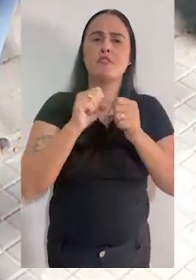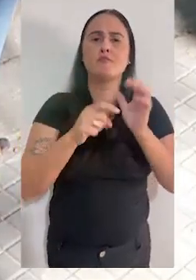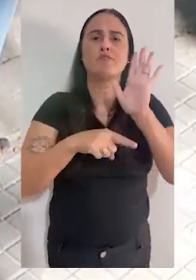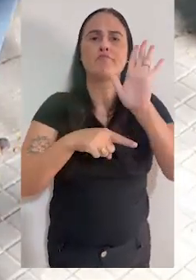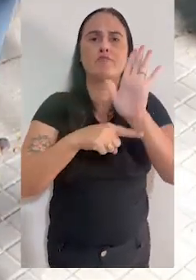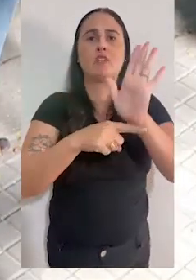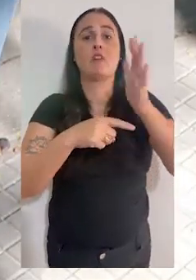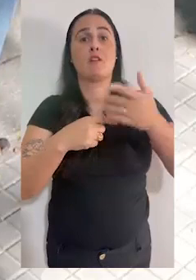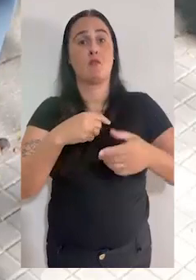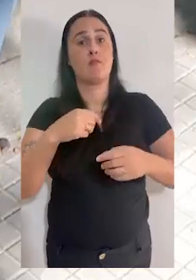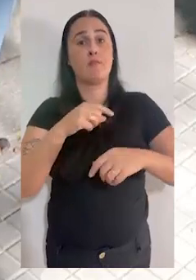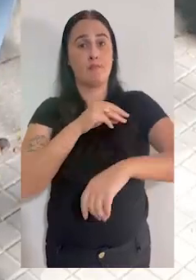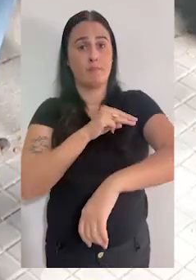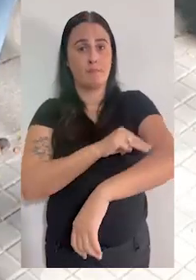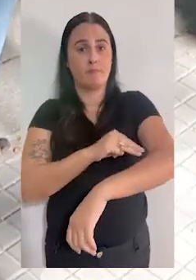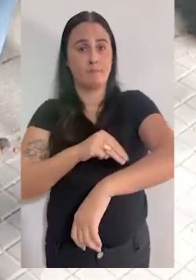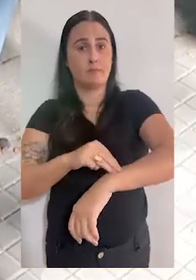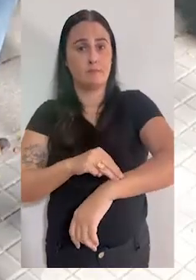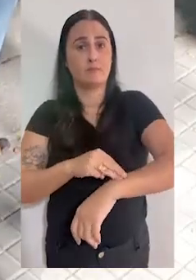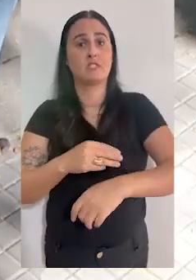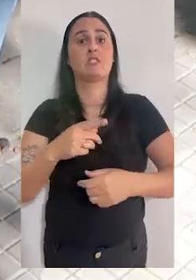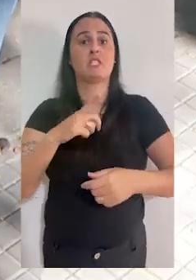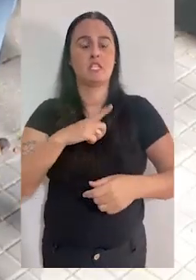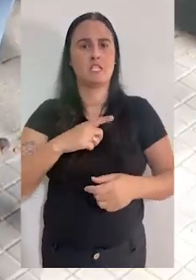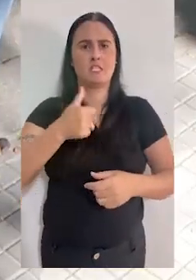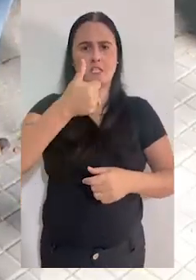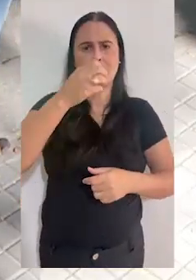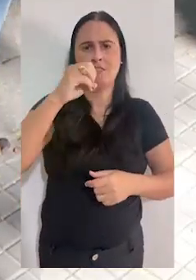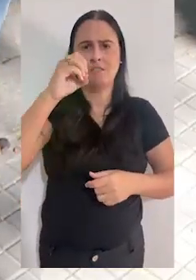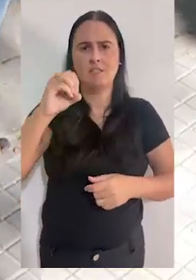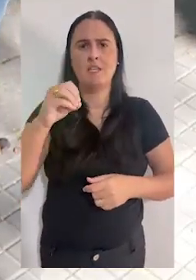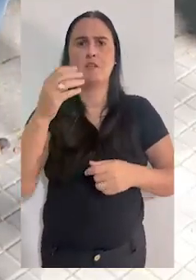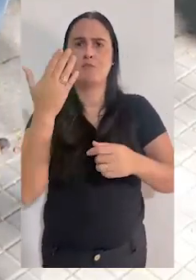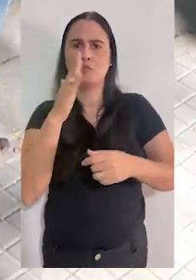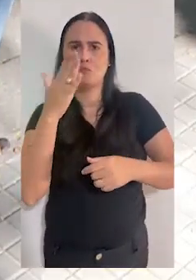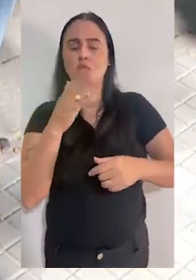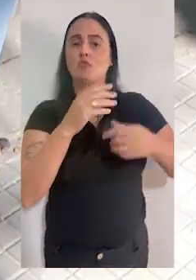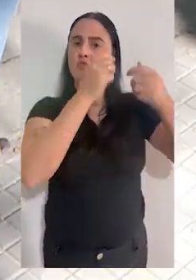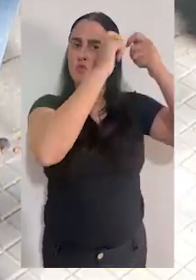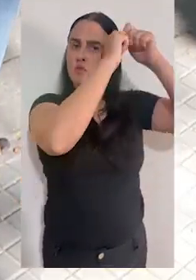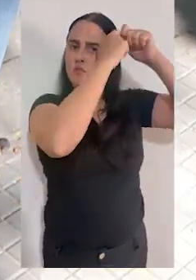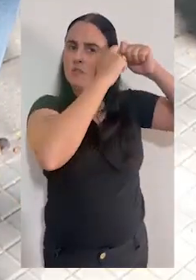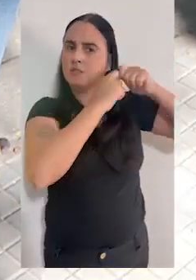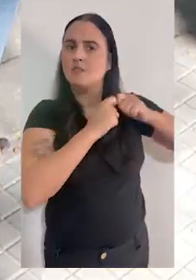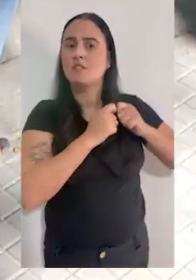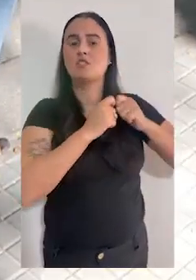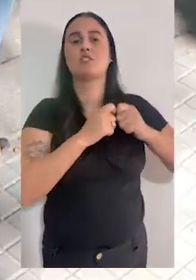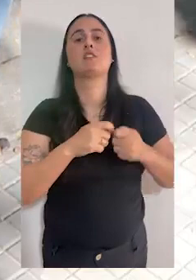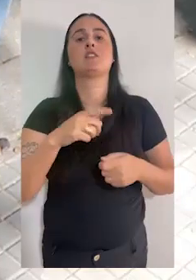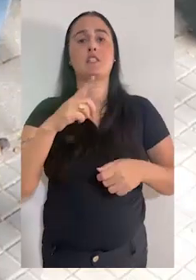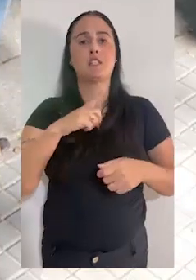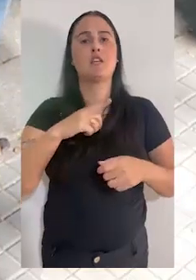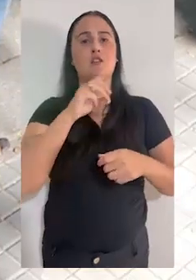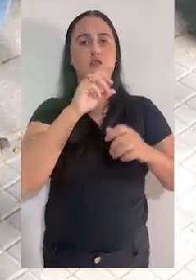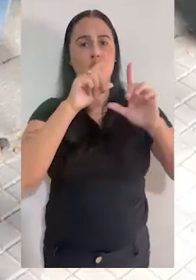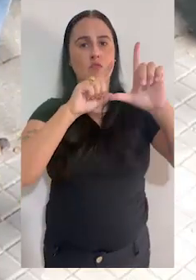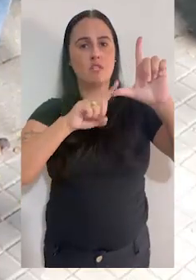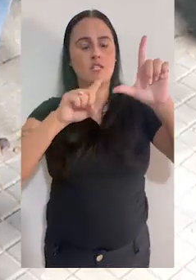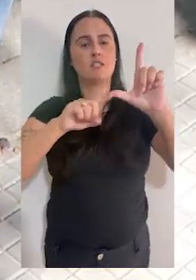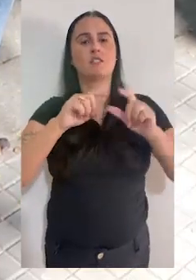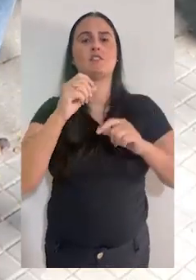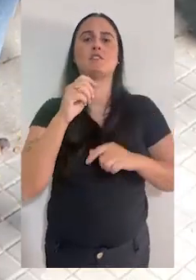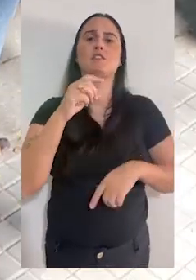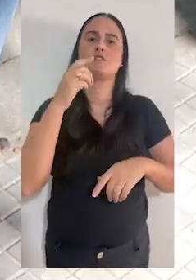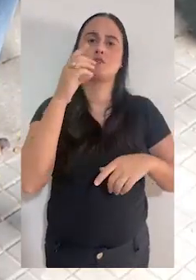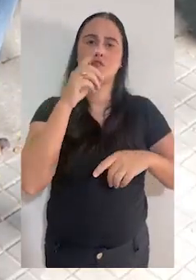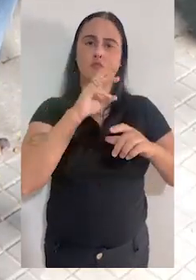atua nesta arte e ofício. O município conta com uma média de 100 transistas. O link do formulário estará disponível também no nosso site